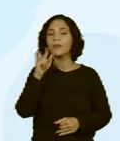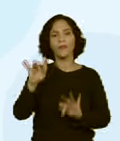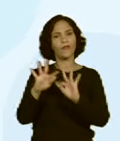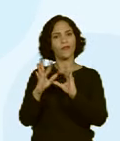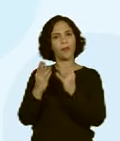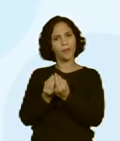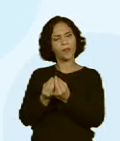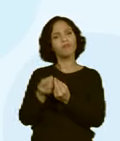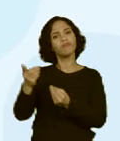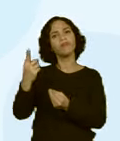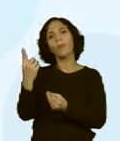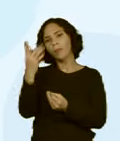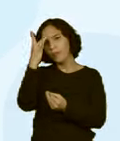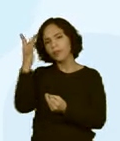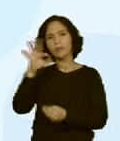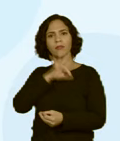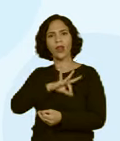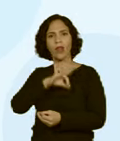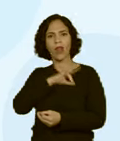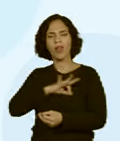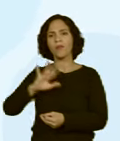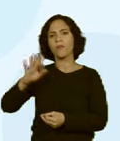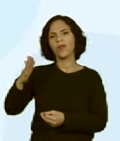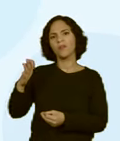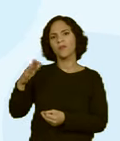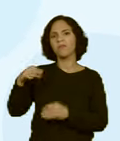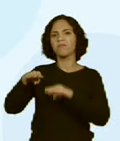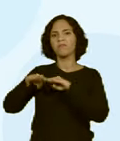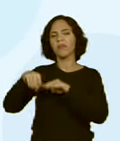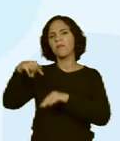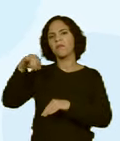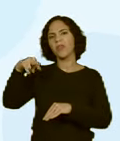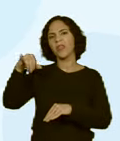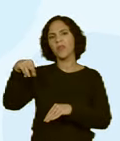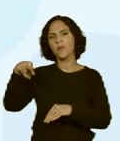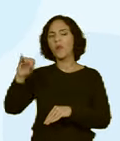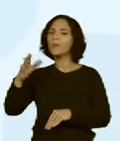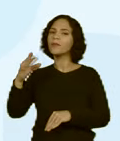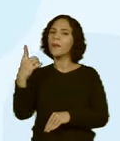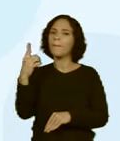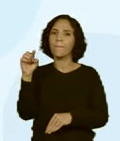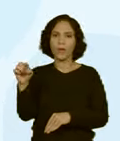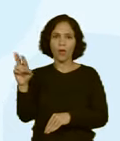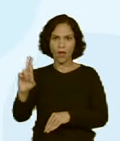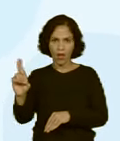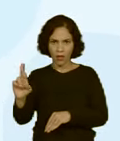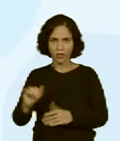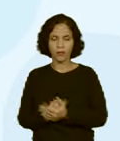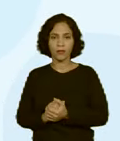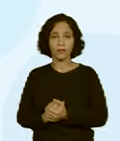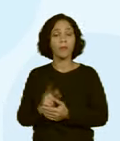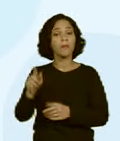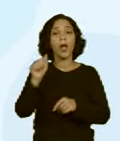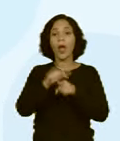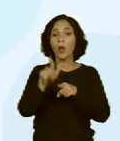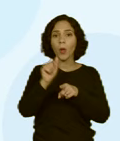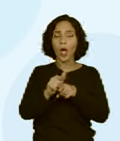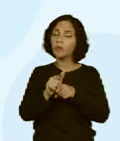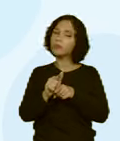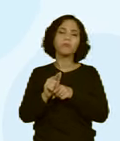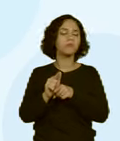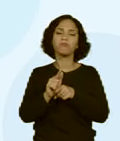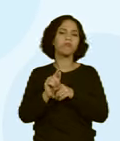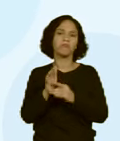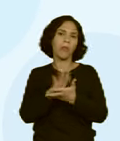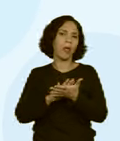uma pessoa que recebe um salário, mais ou menos salário mínimo, em torno de mil reais. A família não tem um aluguel, não tem um